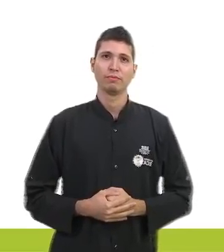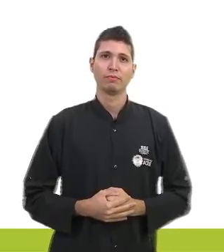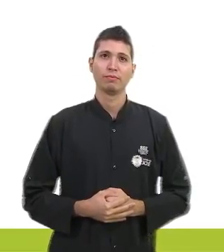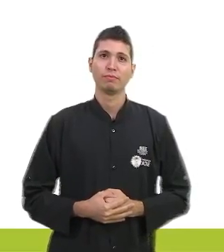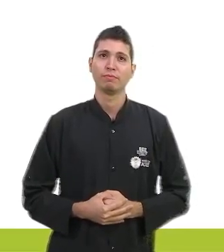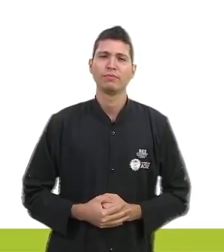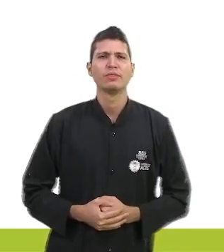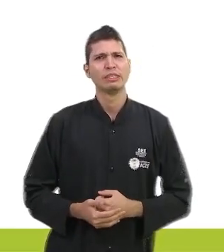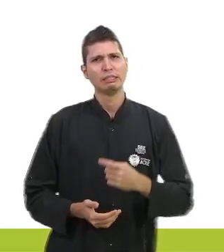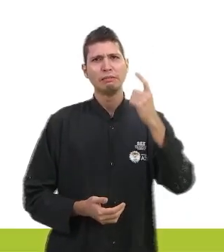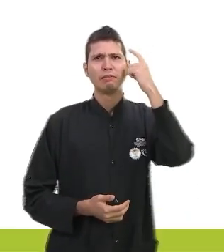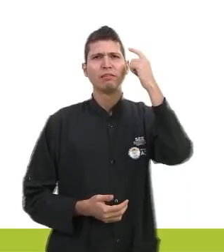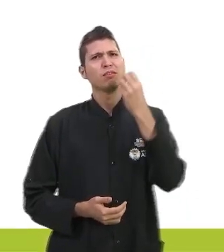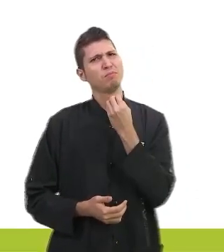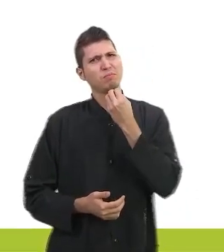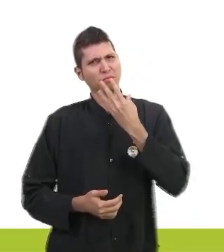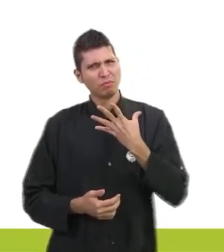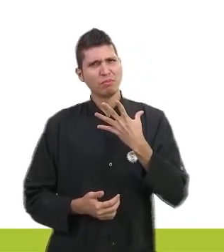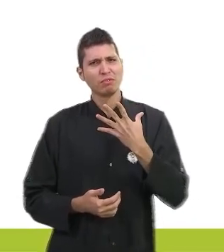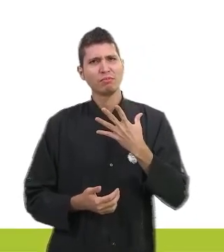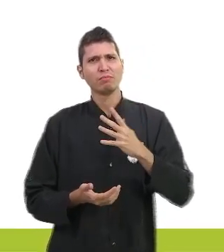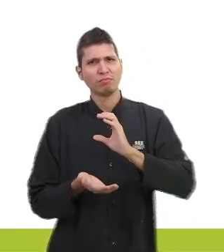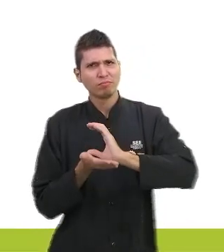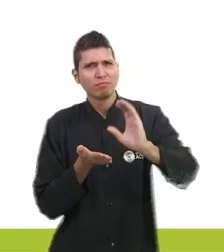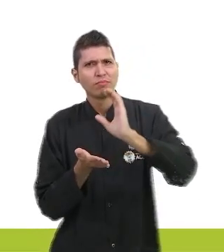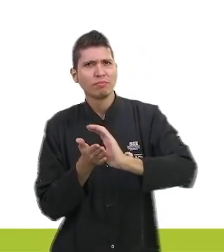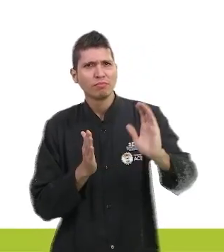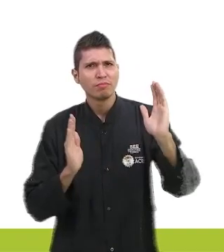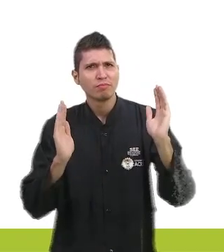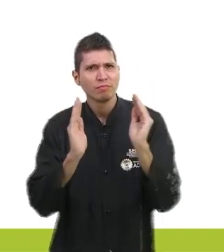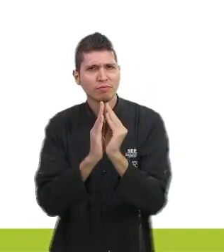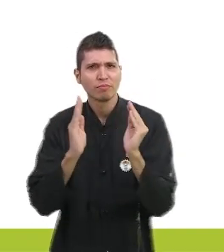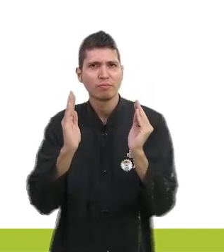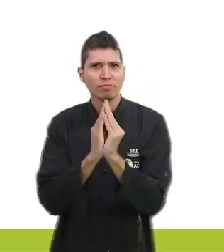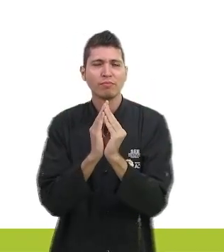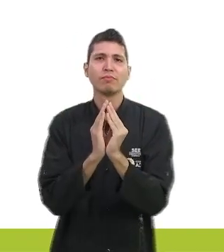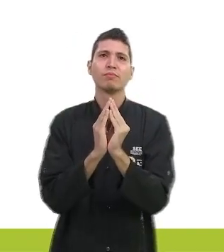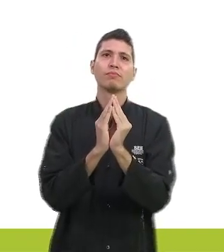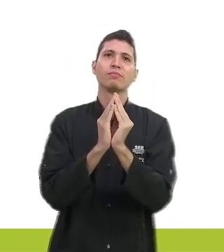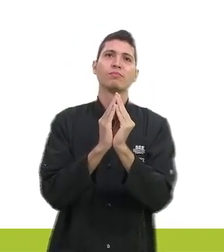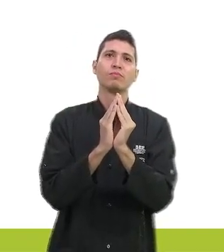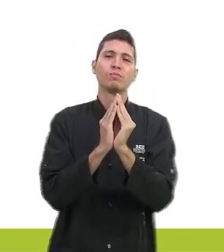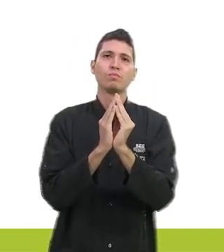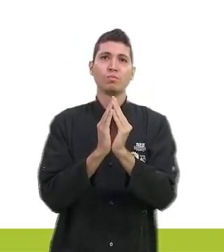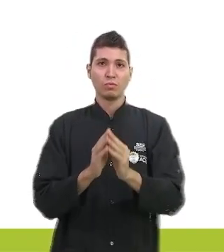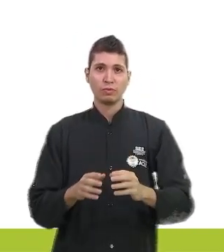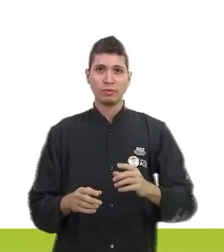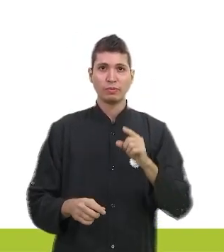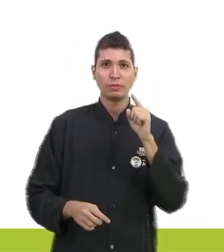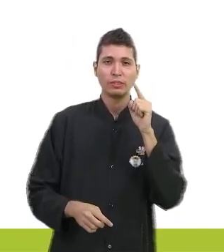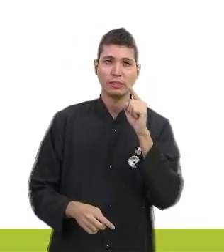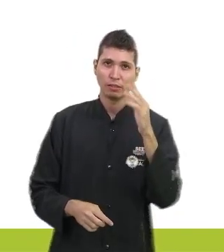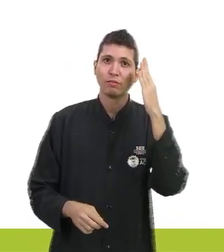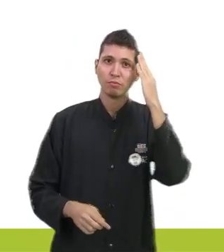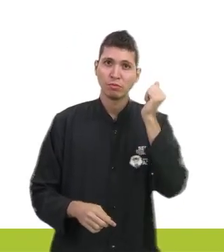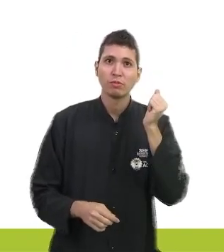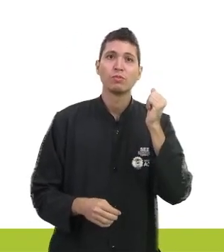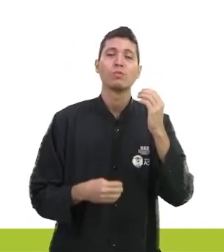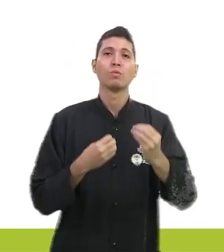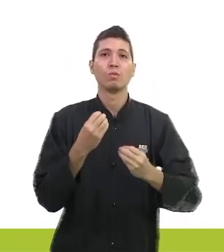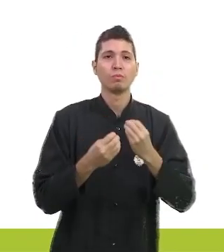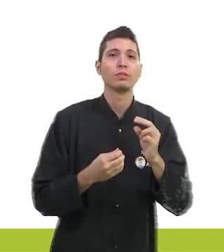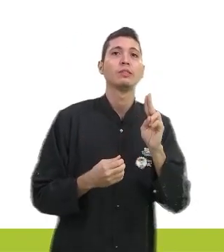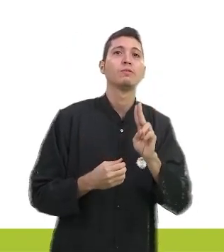vale a pena investir na poupança? Saiba como a poupança pode ser usada para investir direito e quando